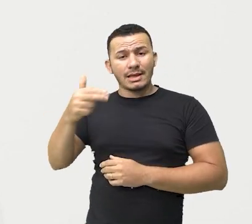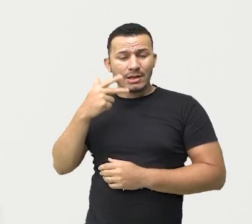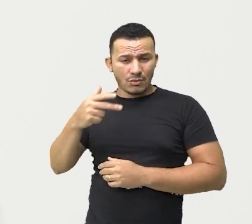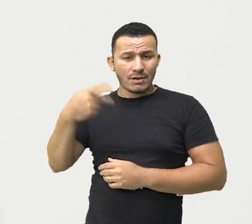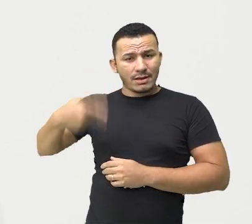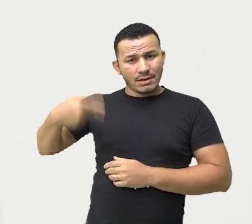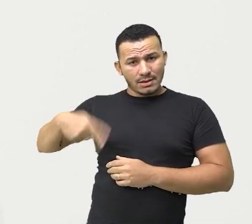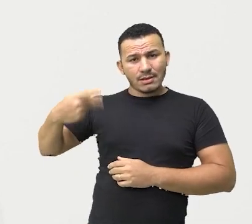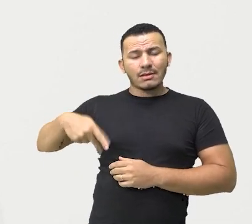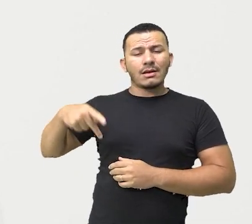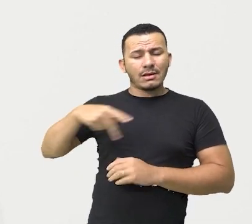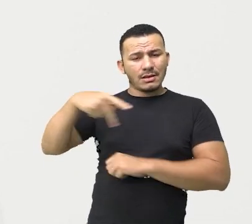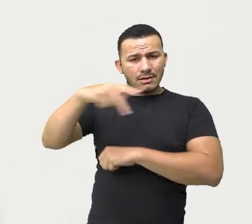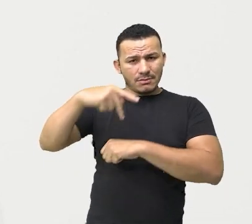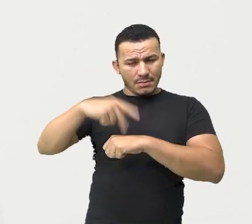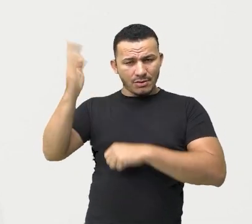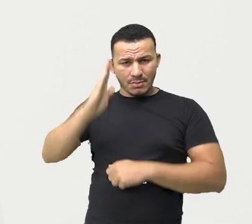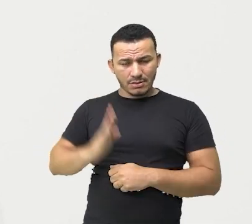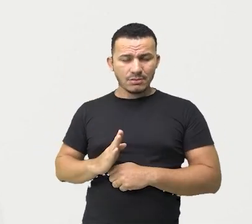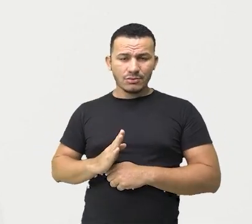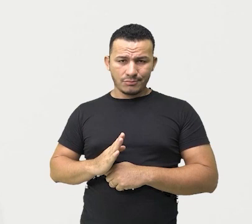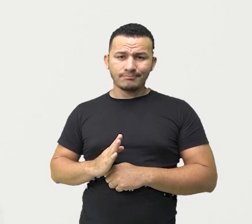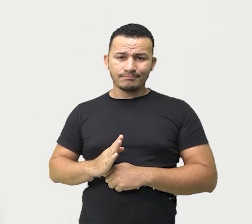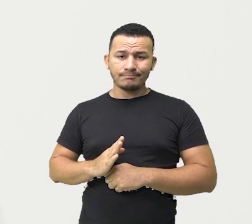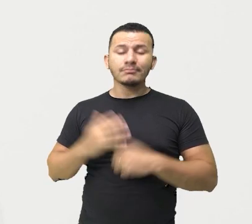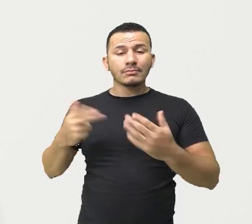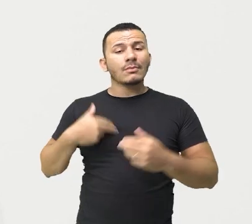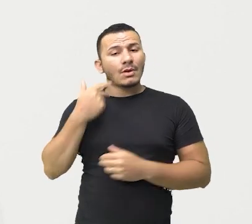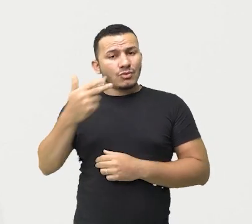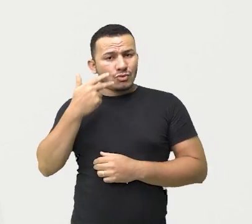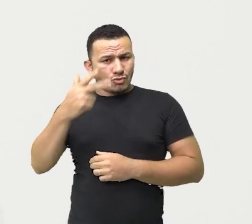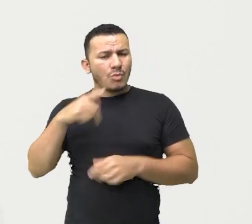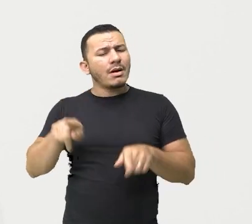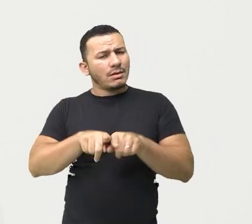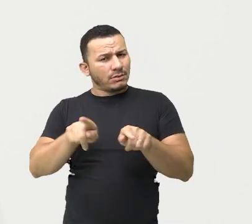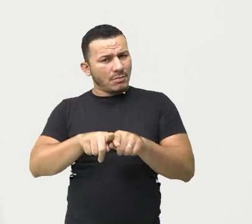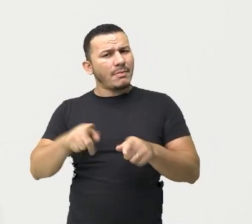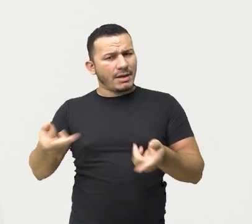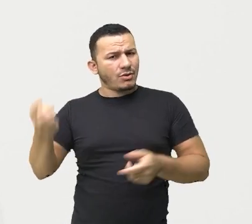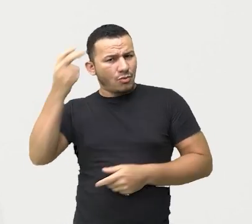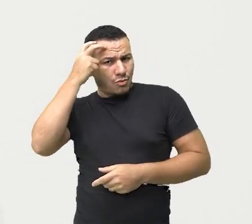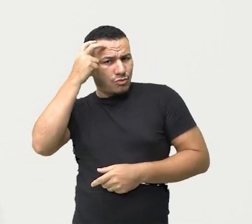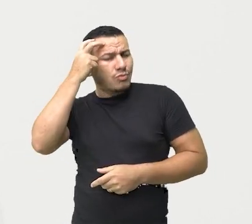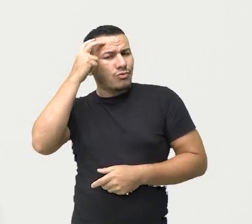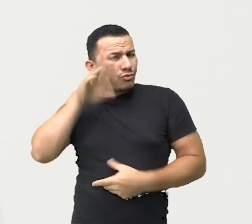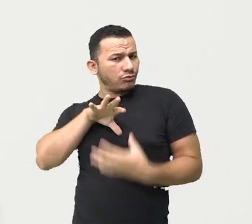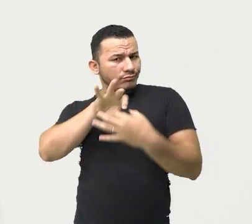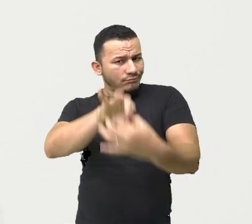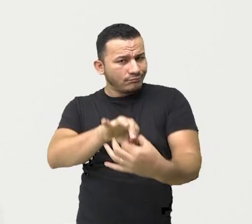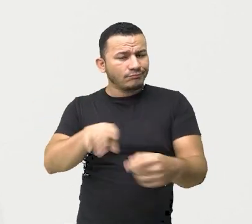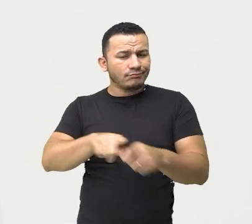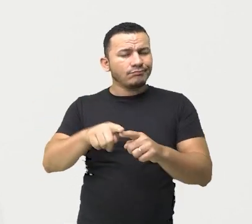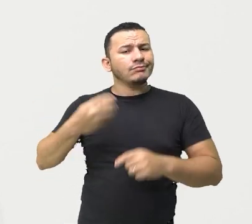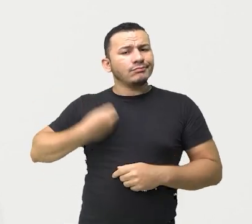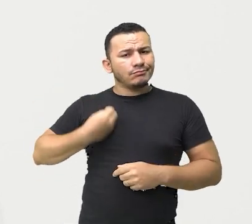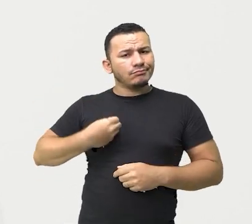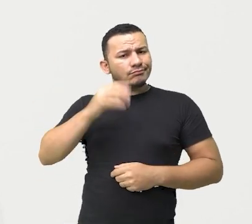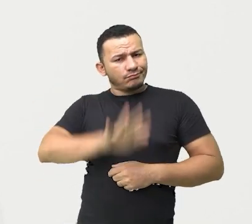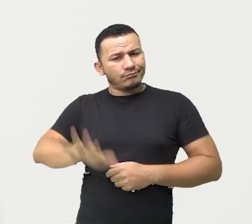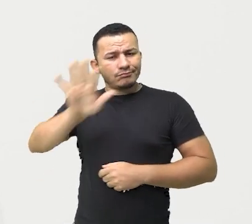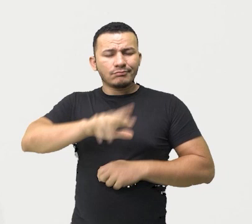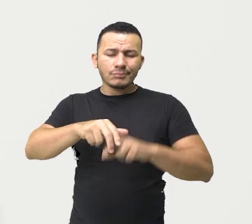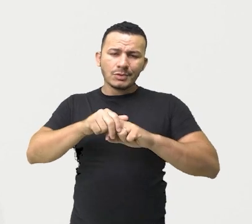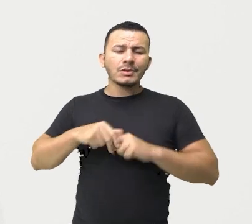aqui no nosso país. E, claro, essas línguas também fazem parte da nossa cultura, da nossa nação. E é importante